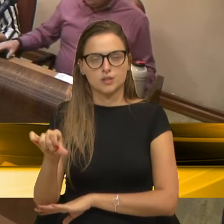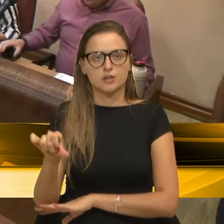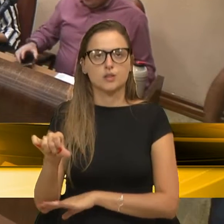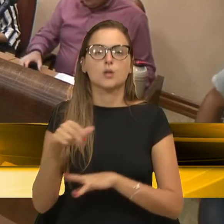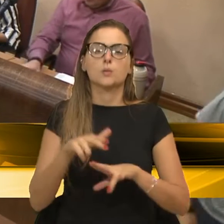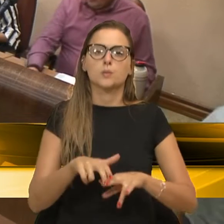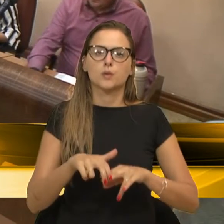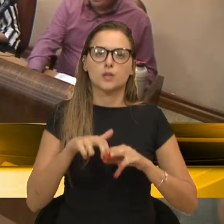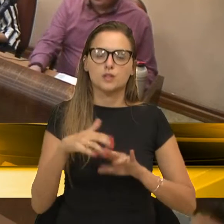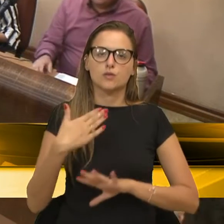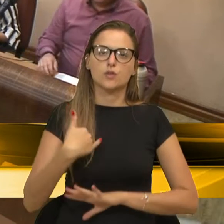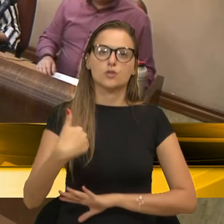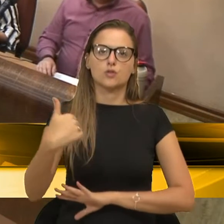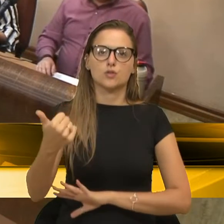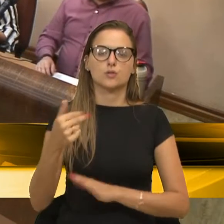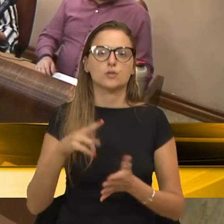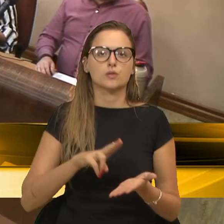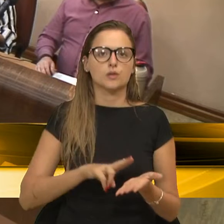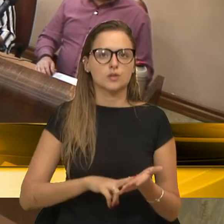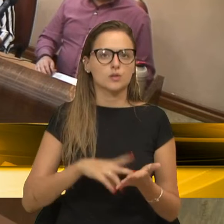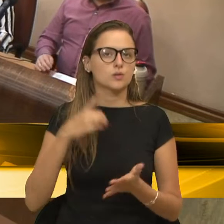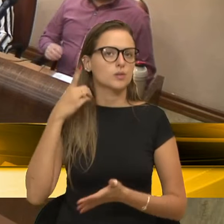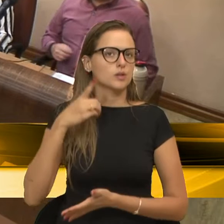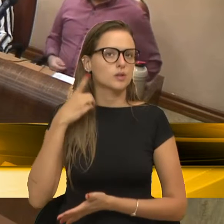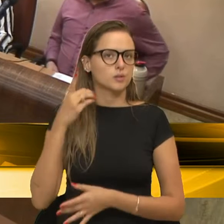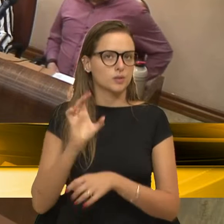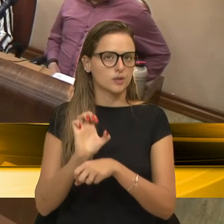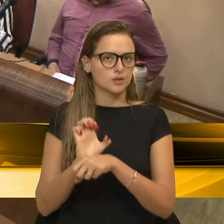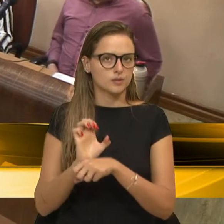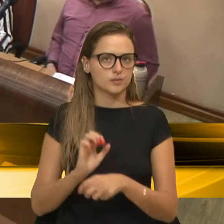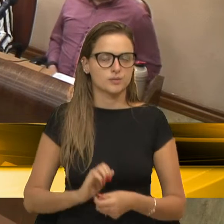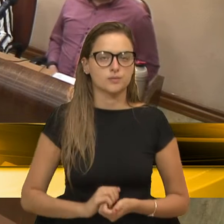tendo em vista a convocação para assumir o cargo de deputado estadual.